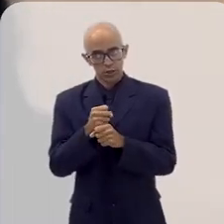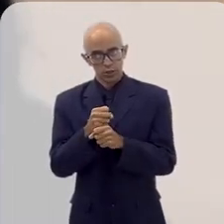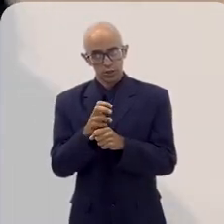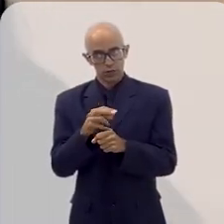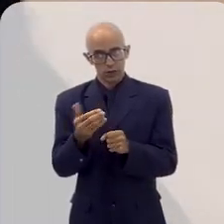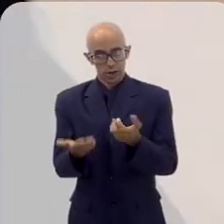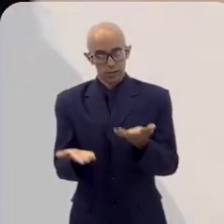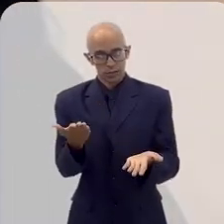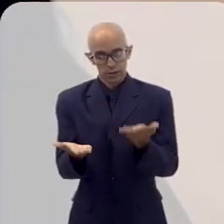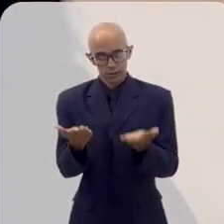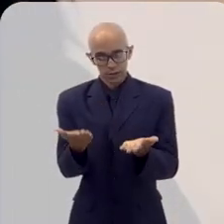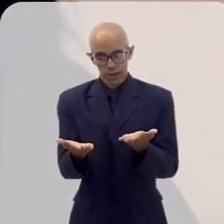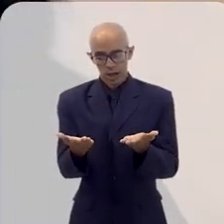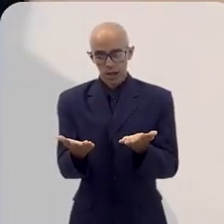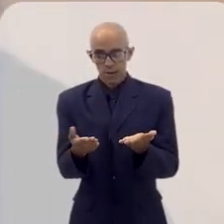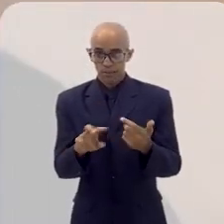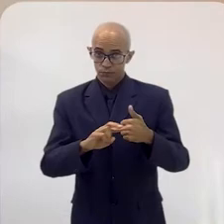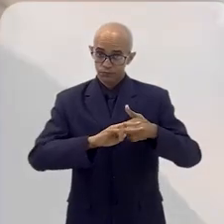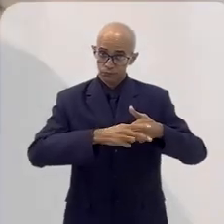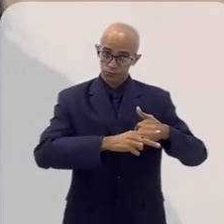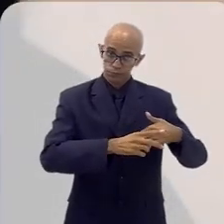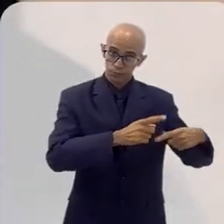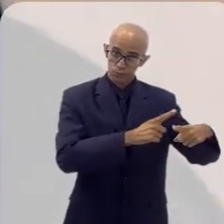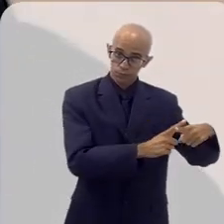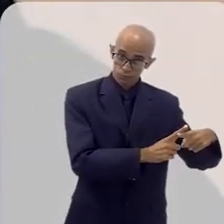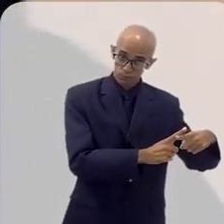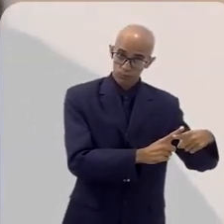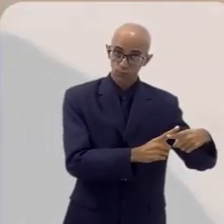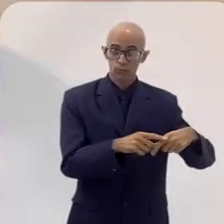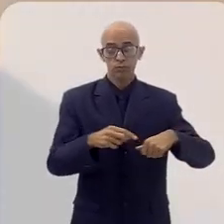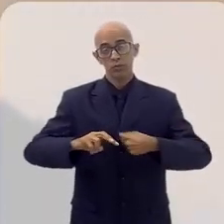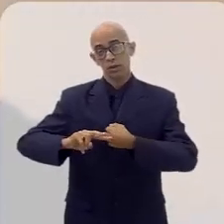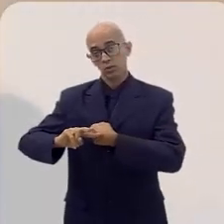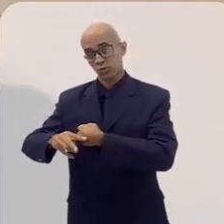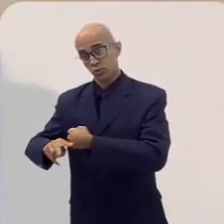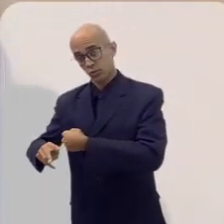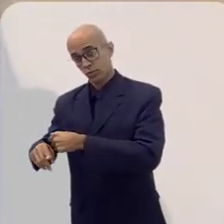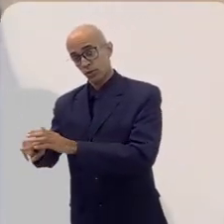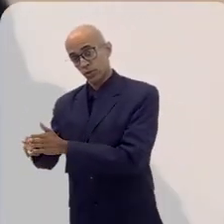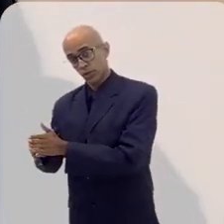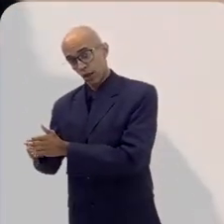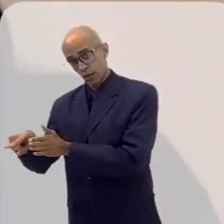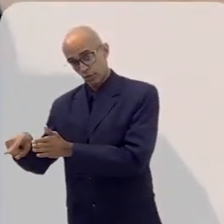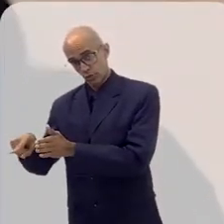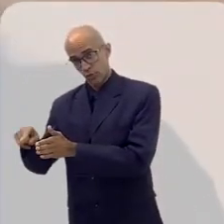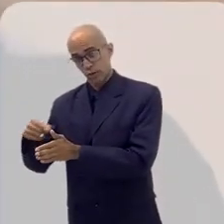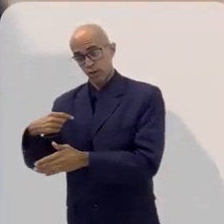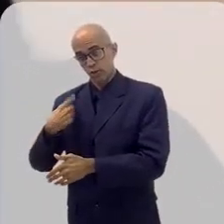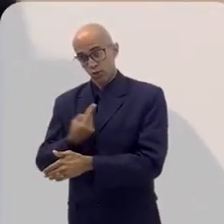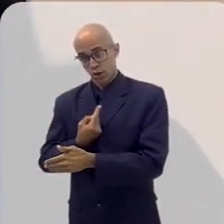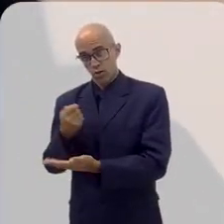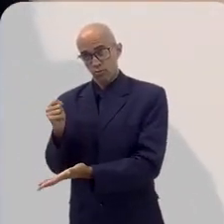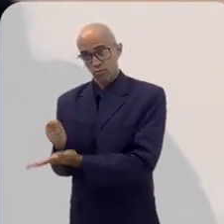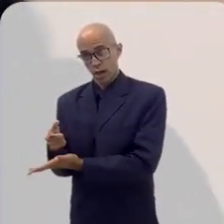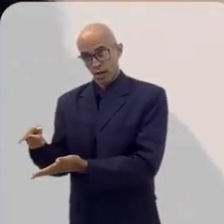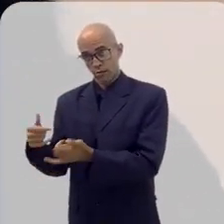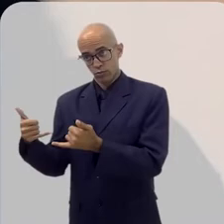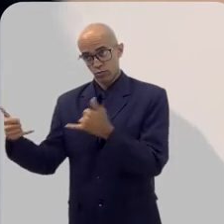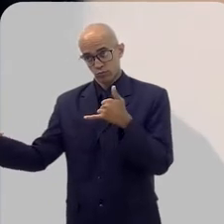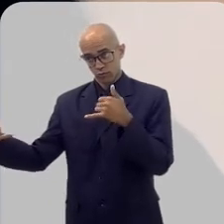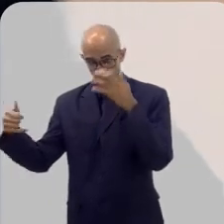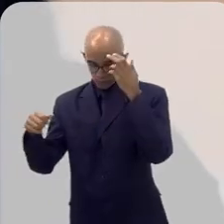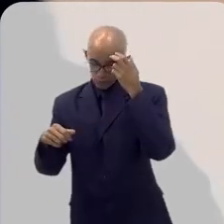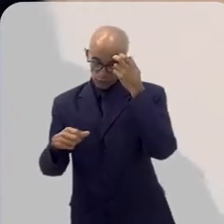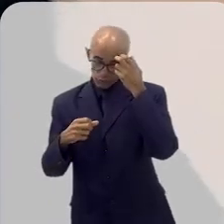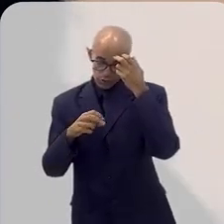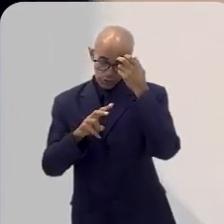anos a gente vai fazer uma balança entre os benefícios que a energia solar traz para o nosso país e a conta que a gente usa ali